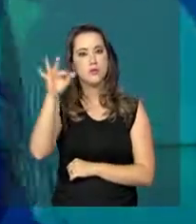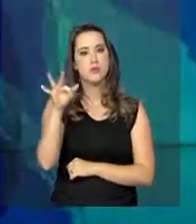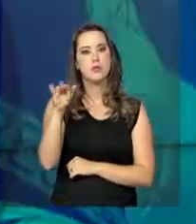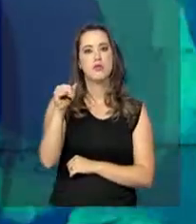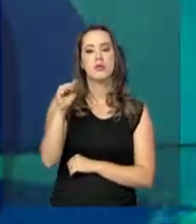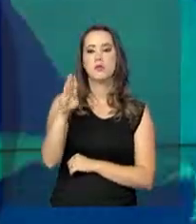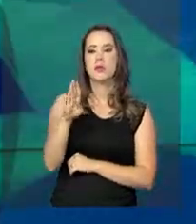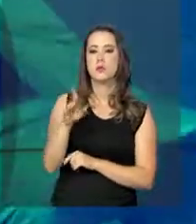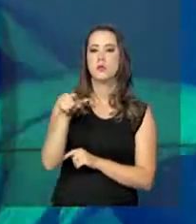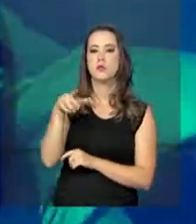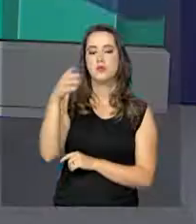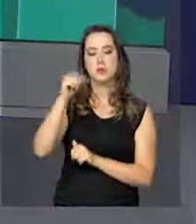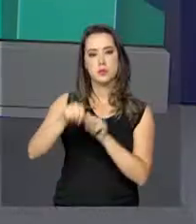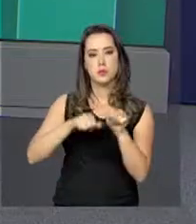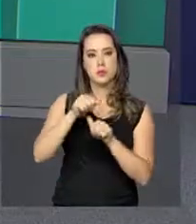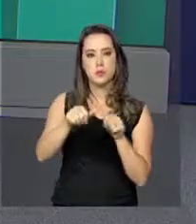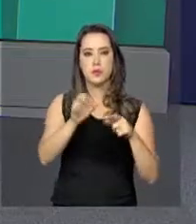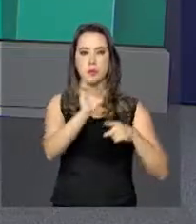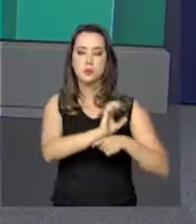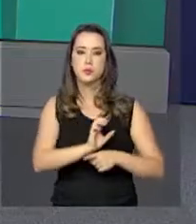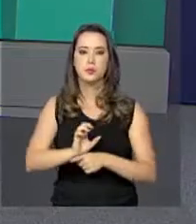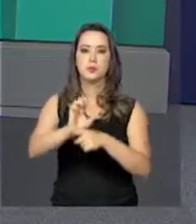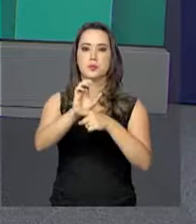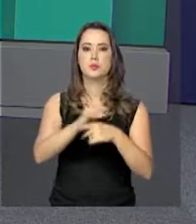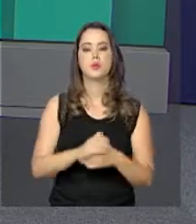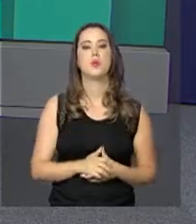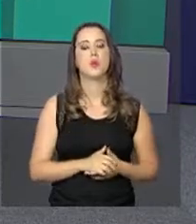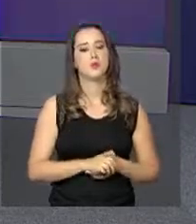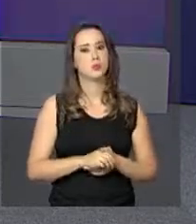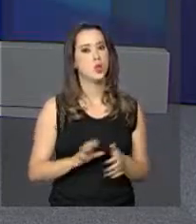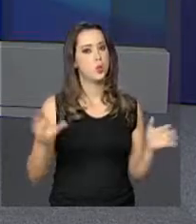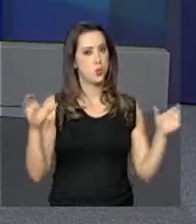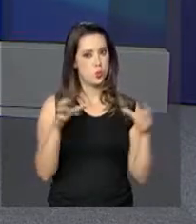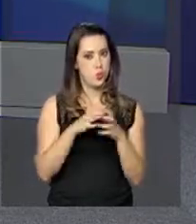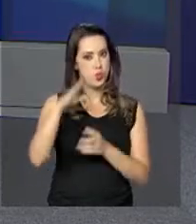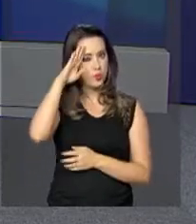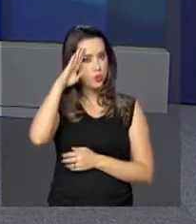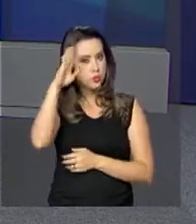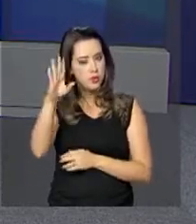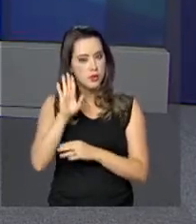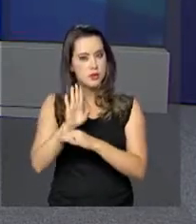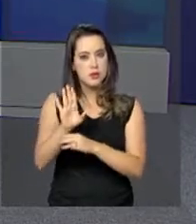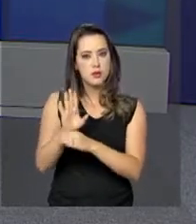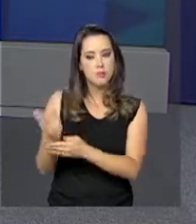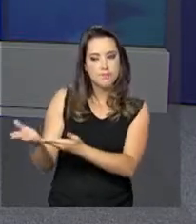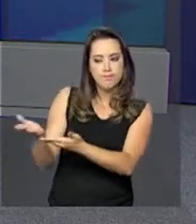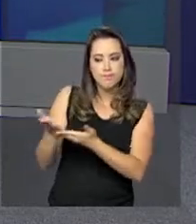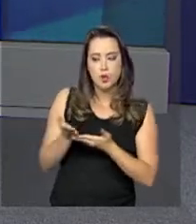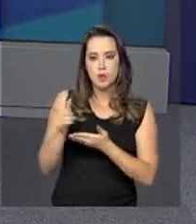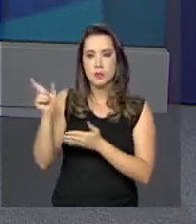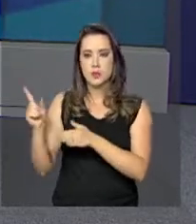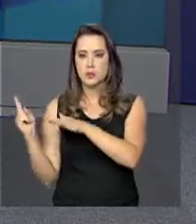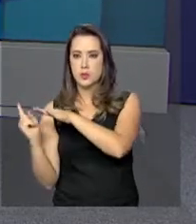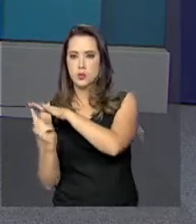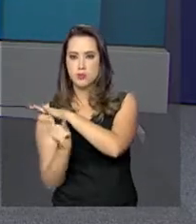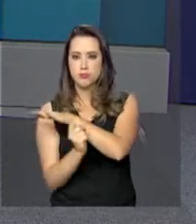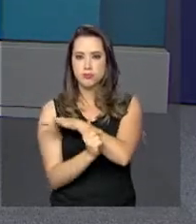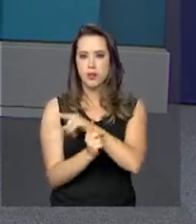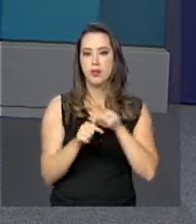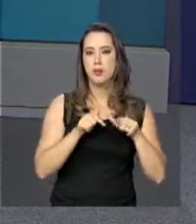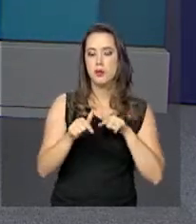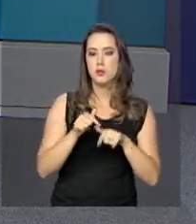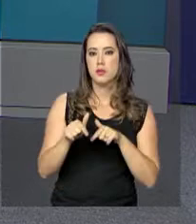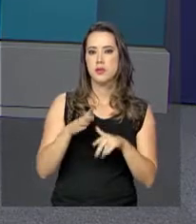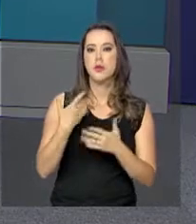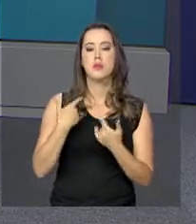interiorização. E os militares que têm colaborado com o acolhimento aos venezuelanos em Roraima também vão trabalhar para